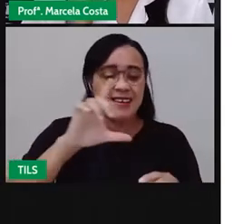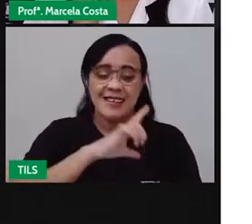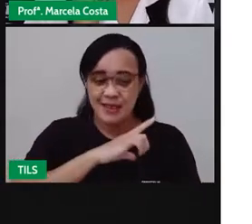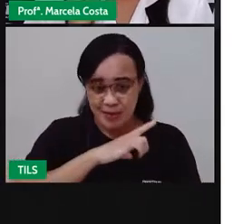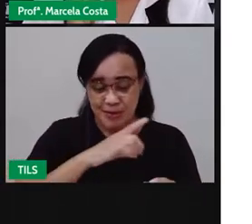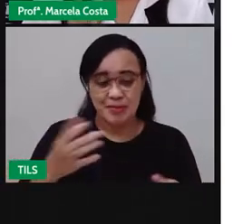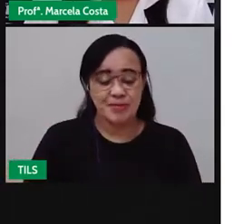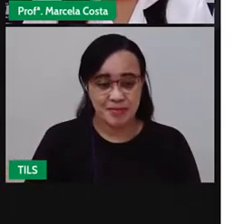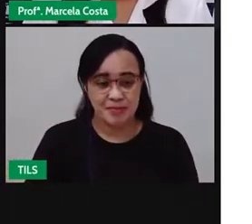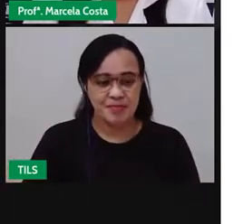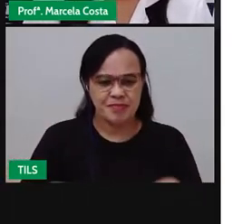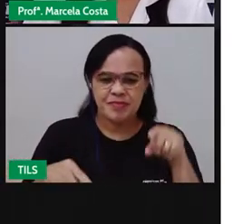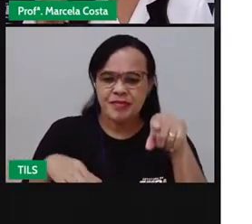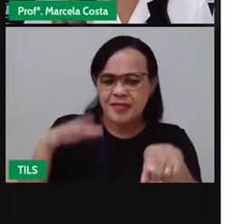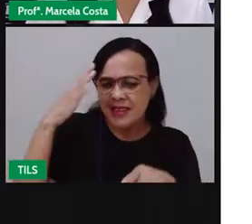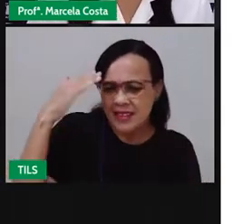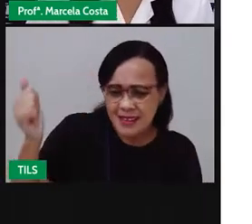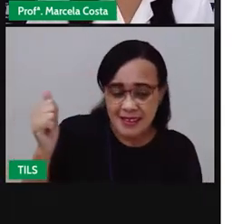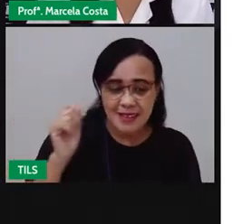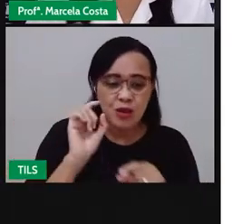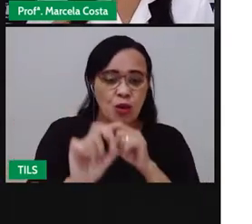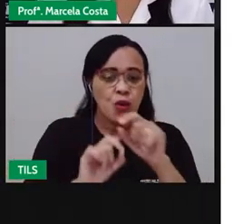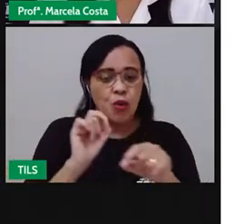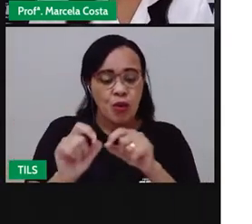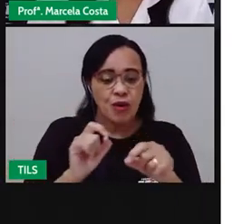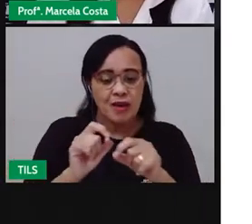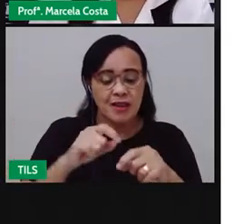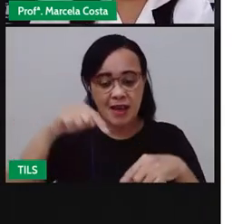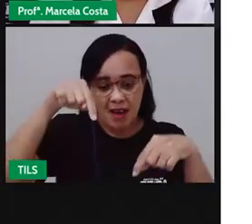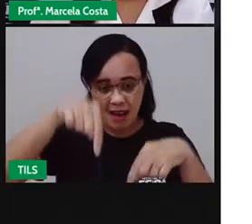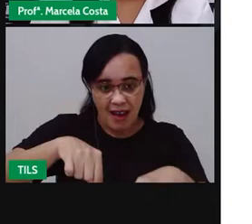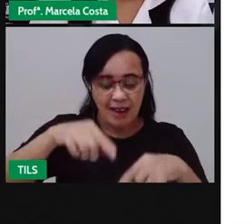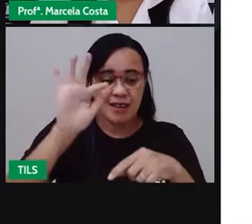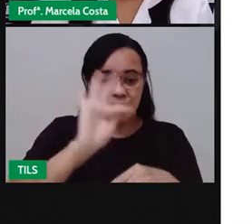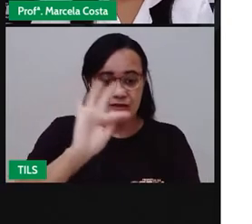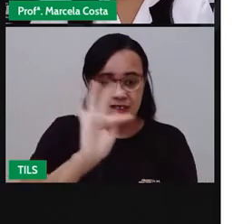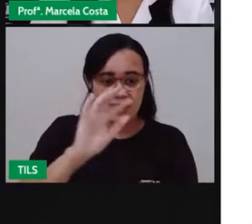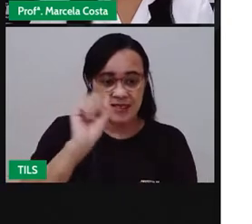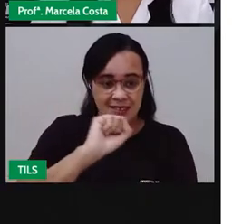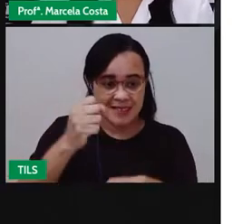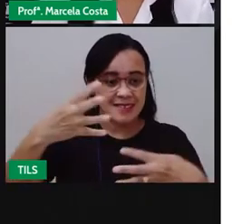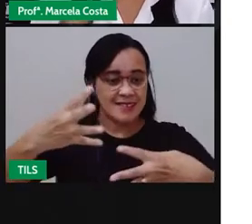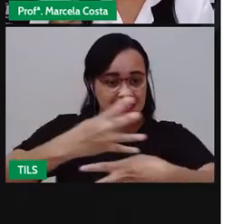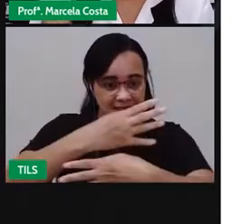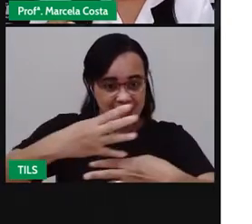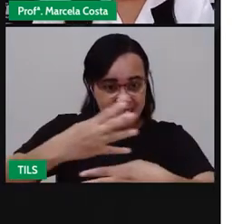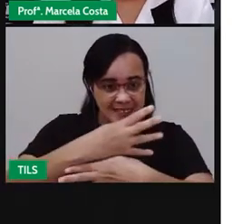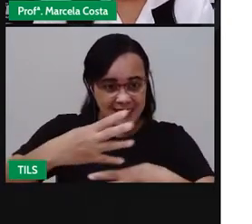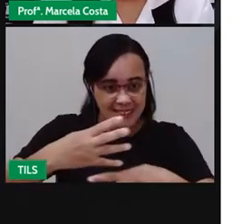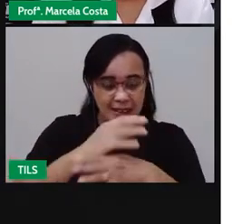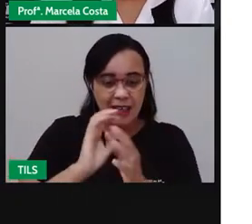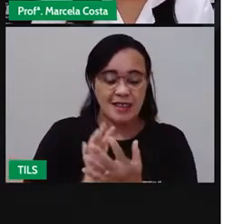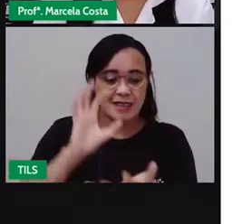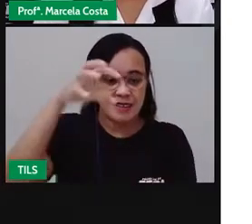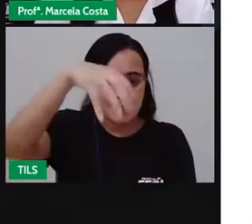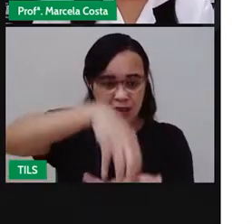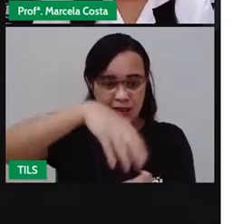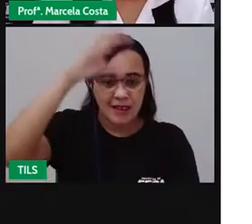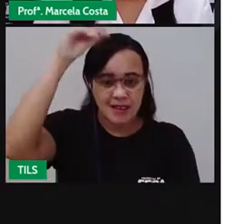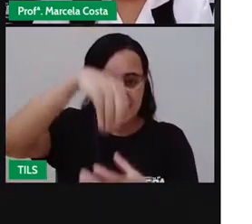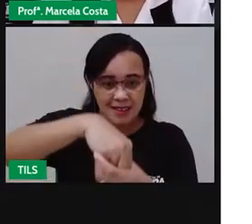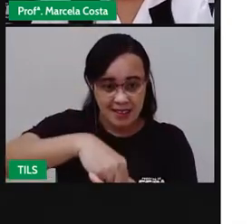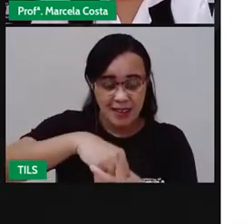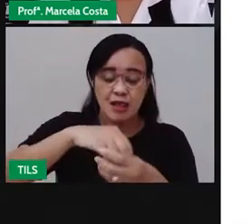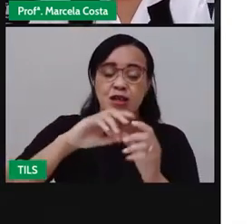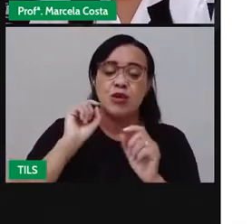Você sabia que a nossa cidade, Feira de Santana, está inserida aí na região